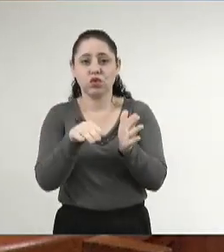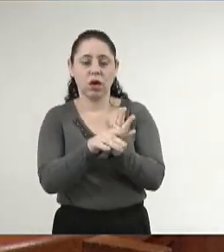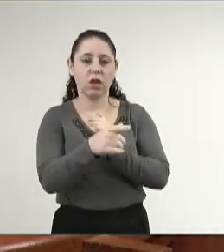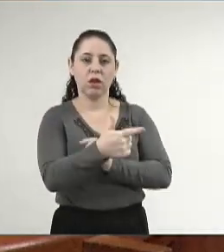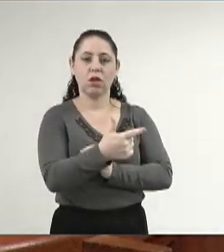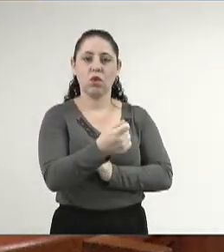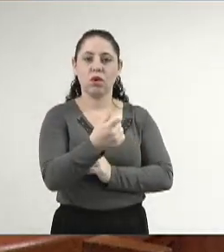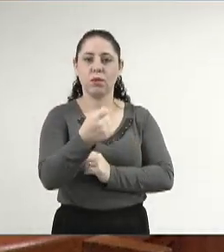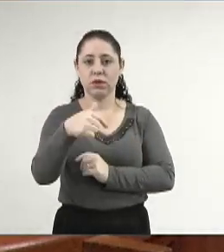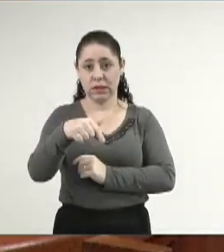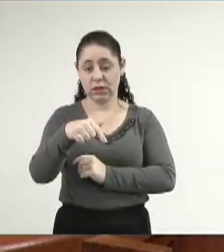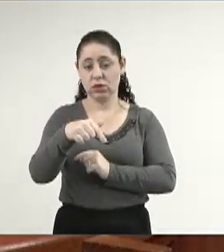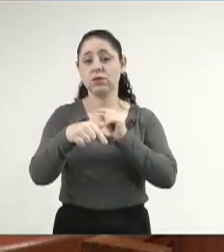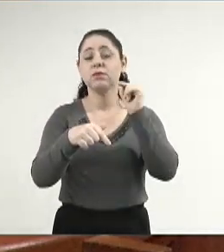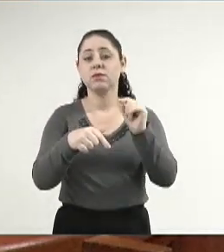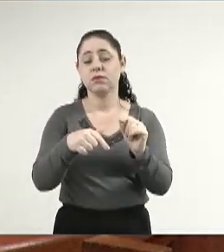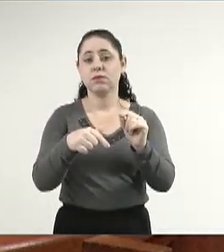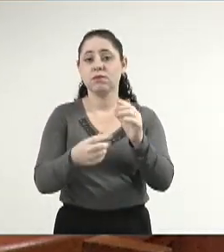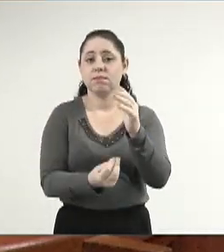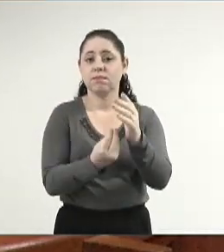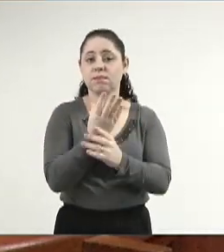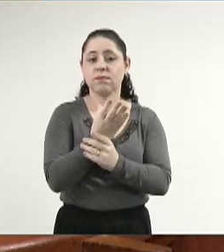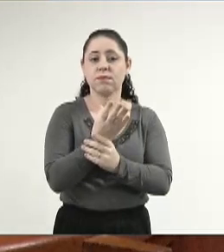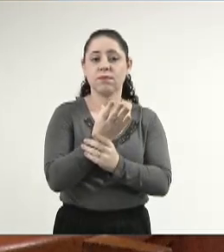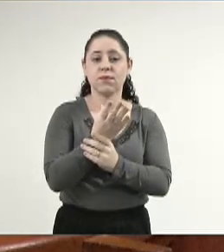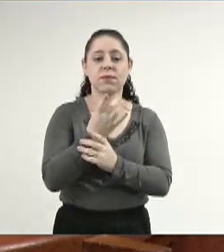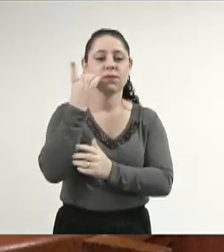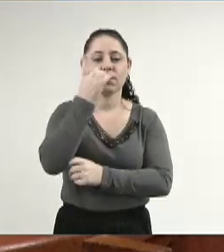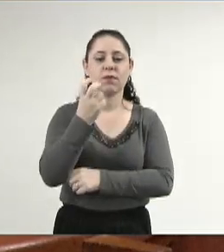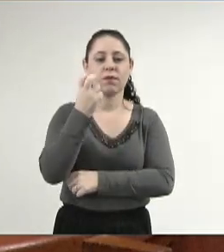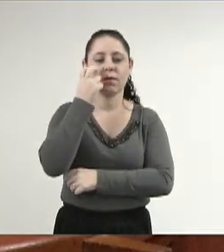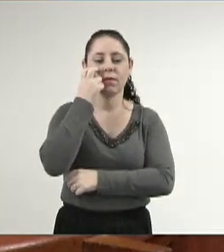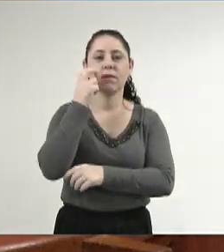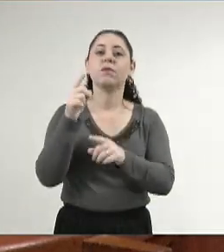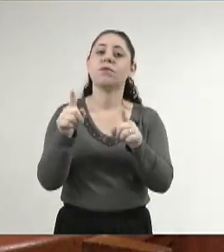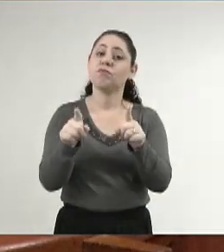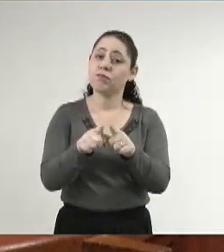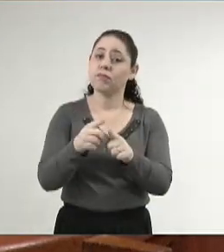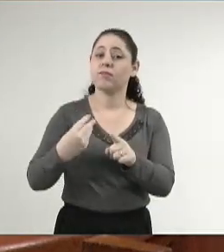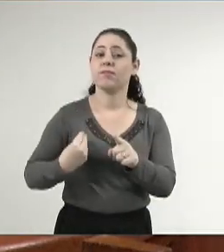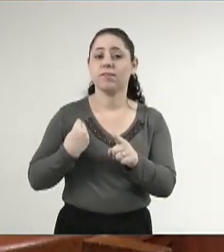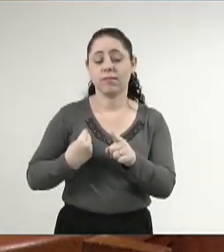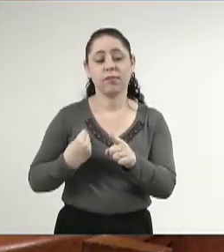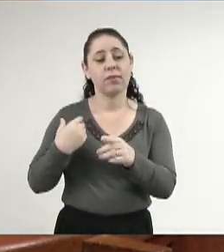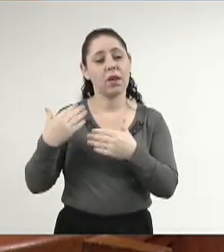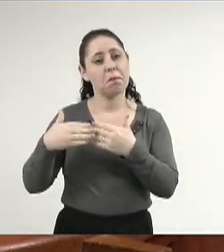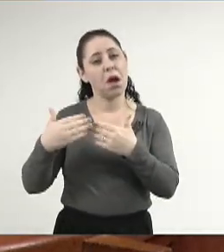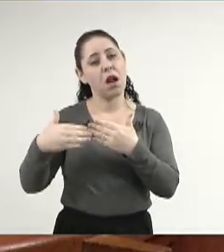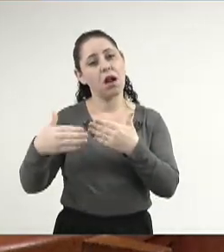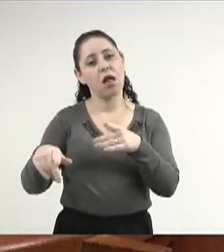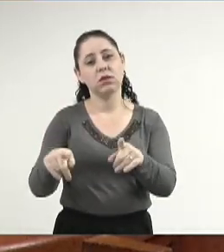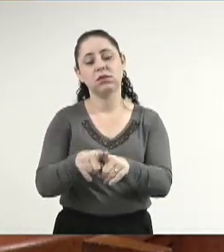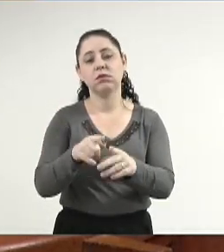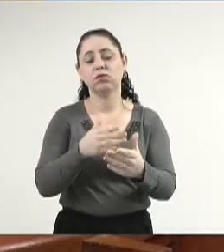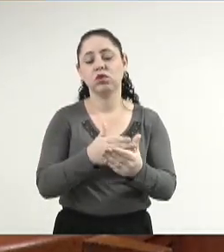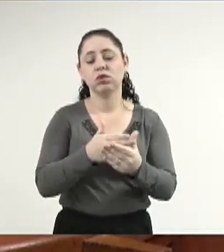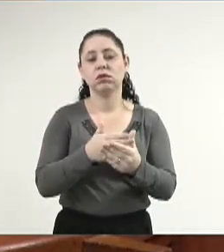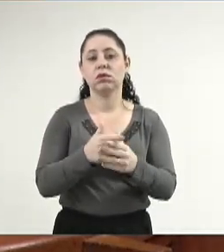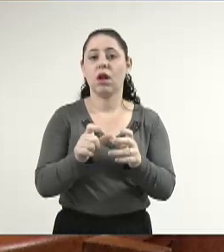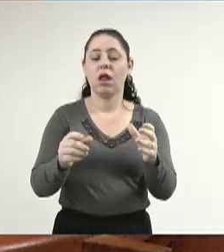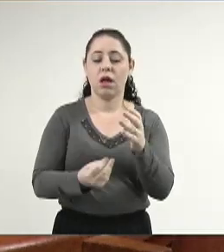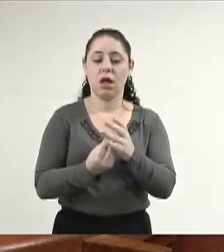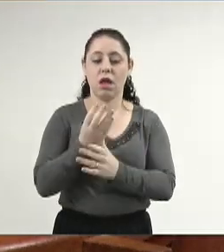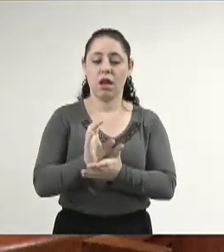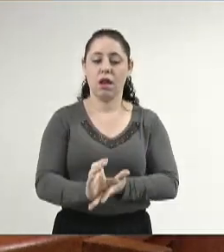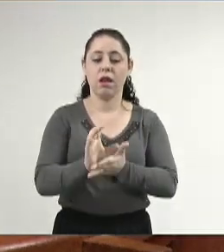2007 a instituir o deputado Marcinho Fernandes, que também fez parte desse processo, a criar